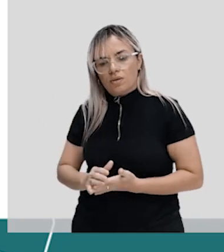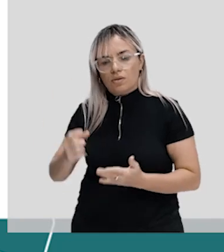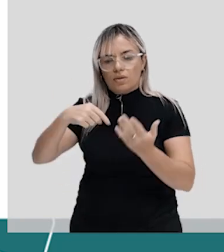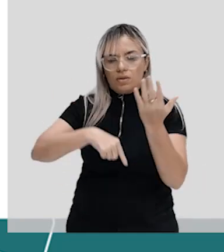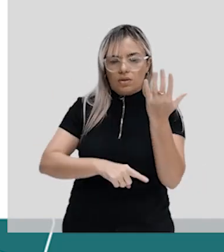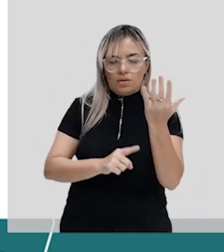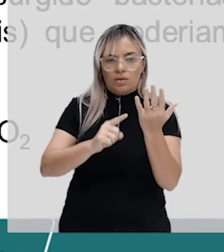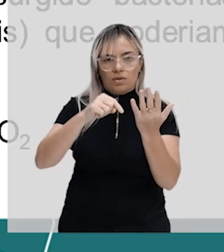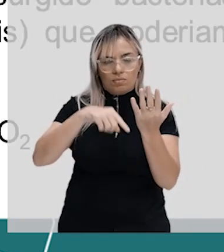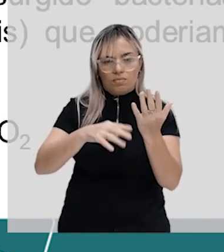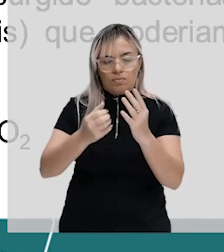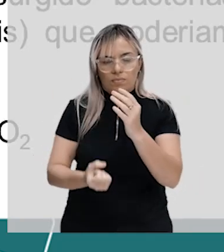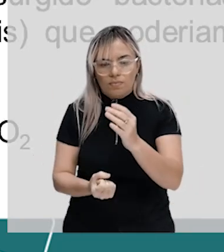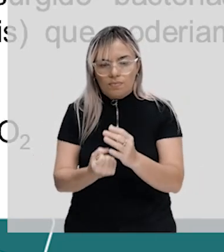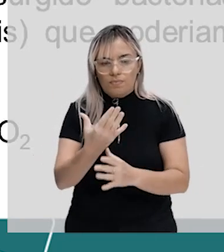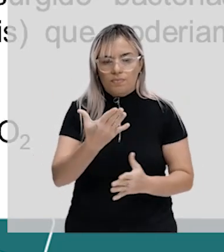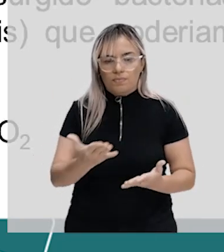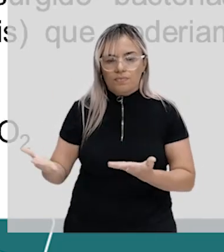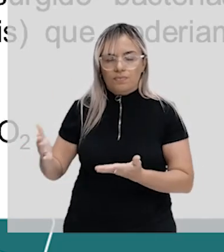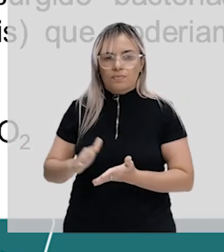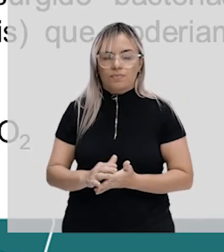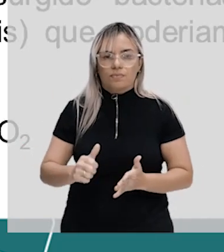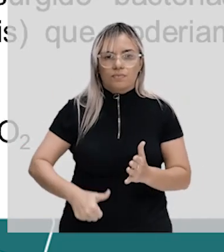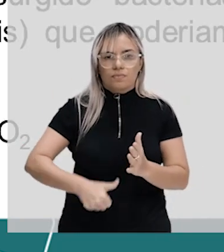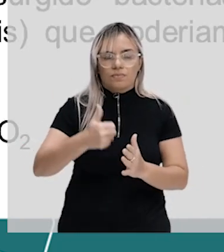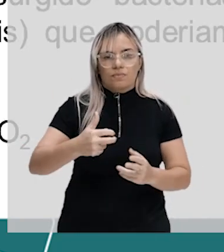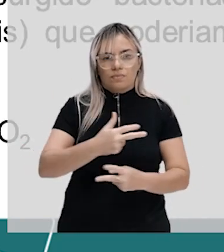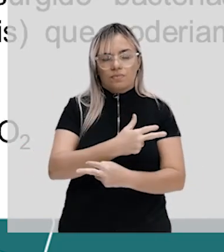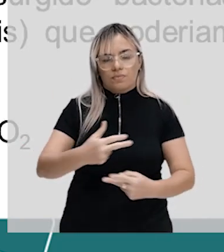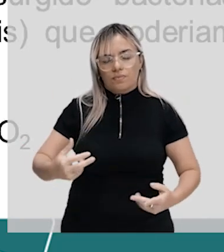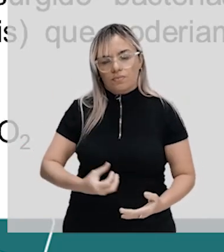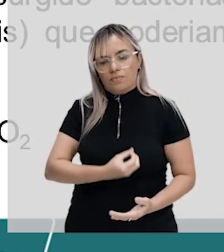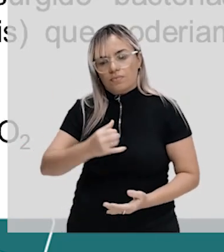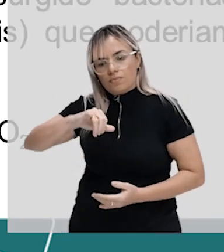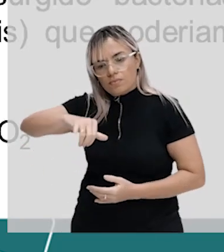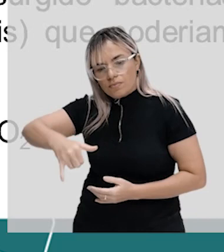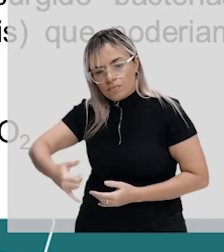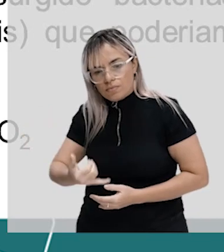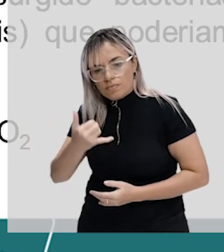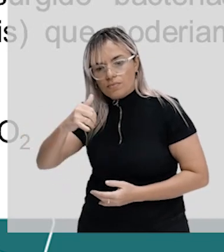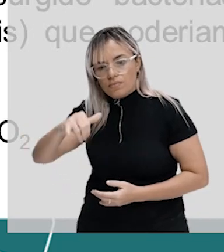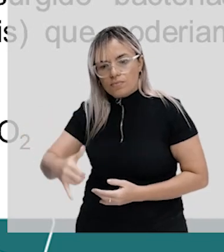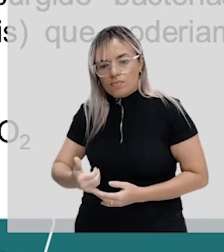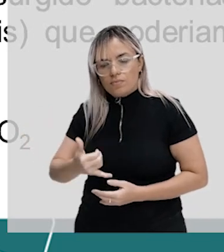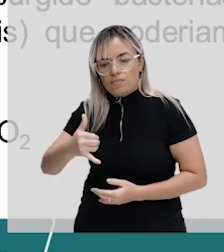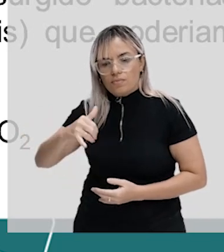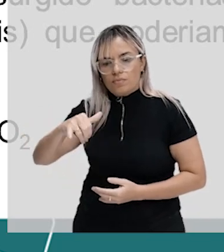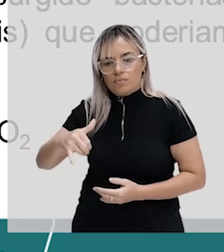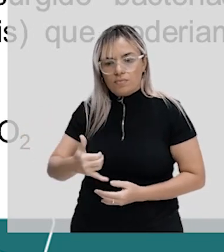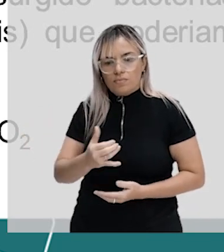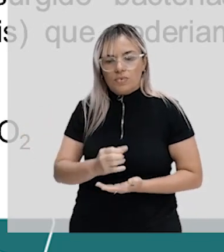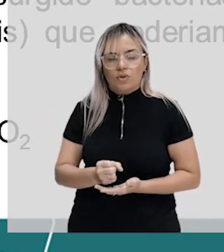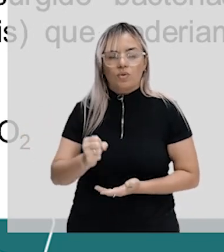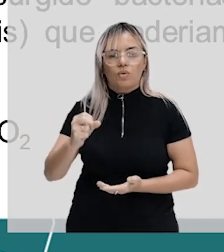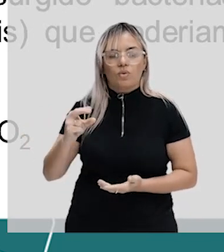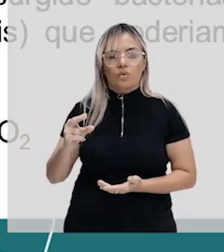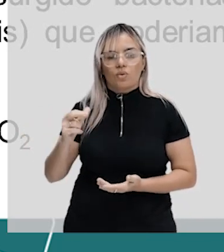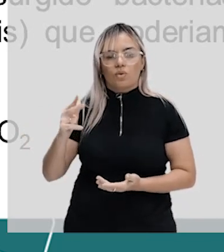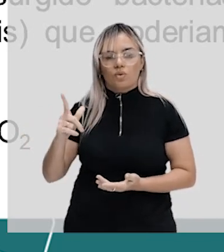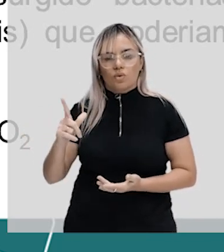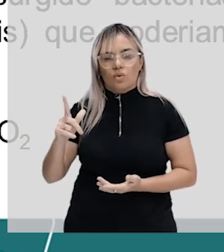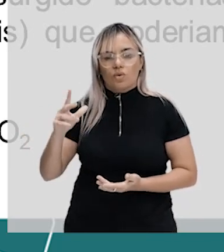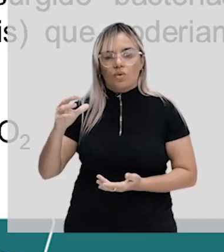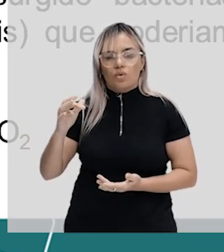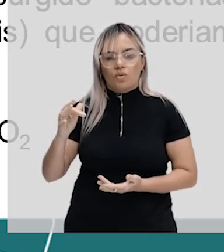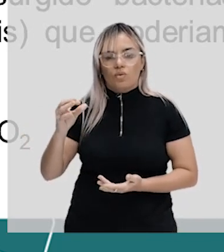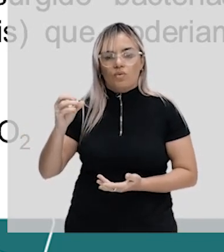originado, pessoal, pelos primeiros indivíduos que aproveitavam, que eram sulfobactérias. Essas